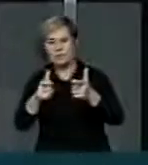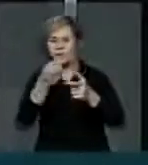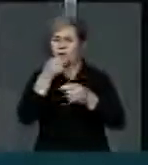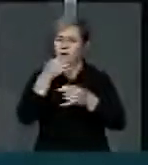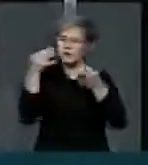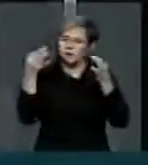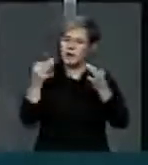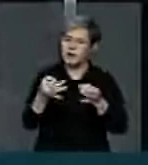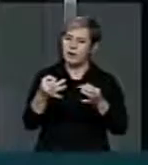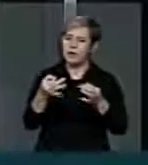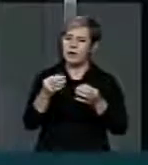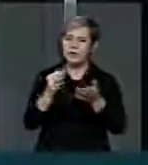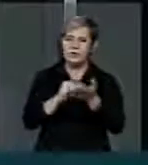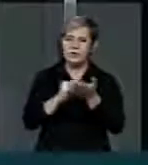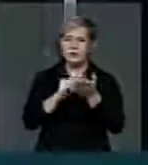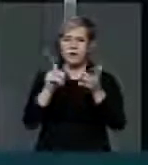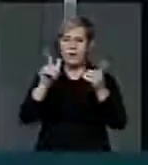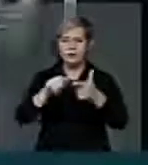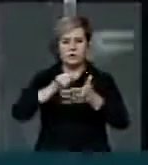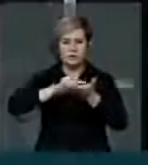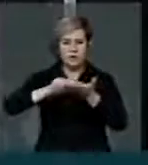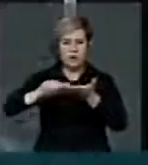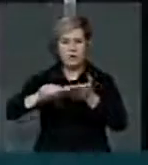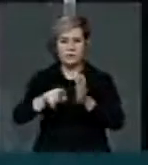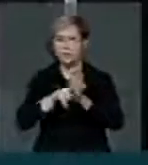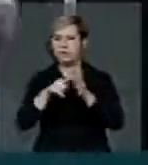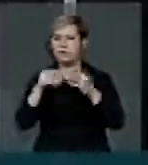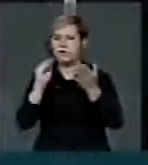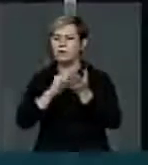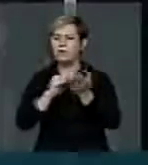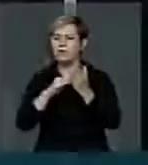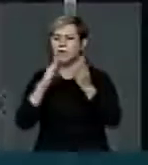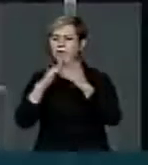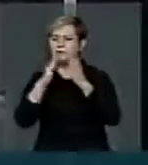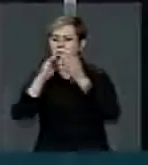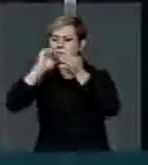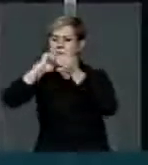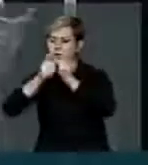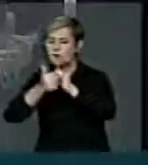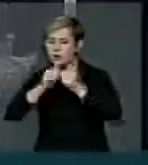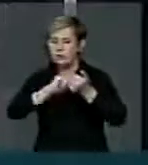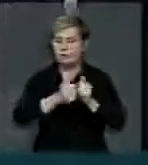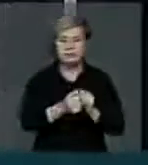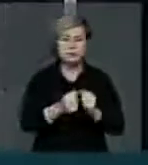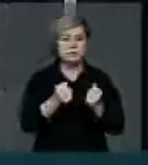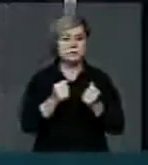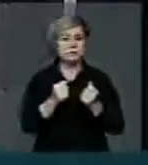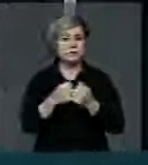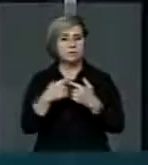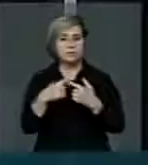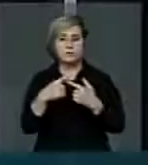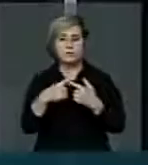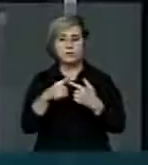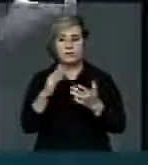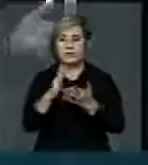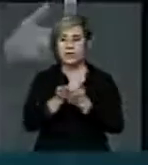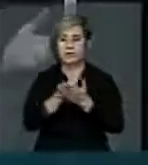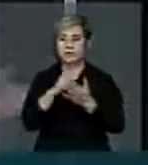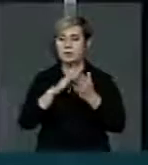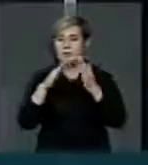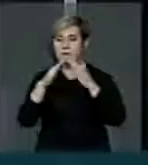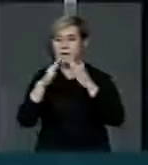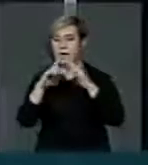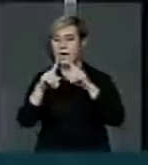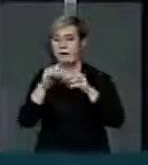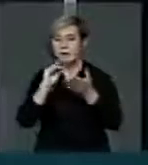estão corretos para se trabalhar com saúde. Casas adaptadas. Quando é que tem uma casa? Porque, às vezes, falta tudo. Falta material de estrutura,